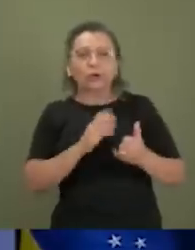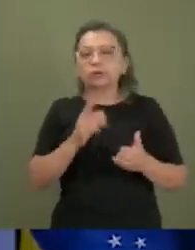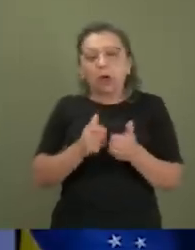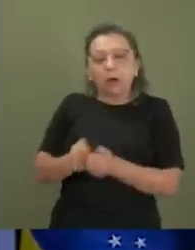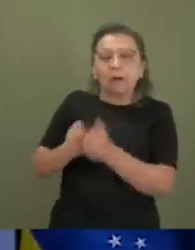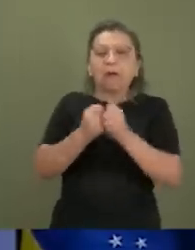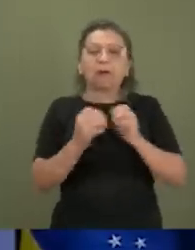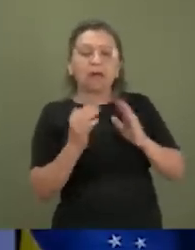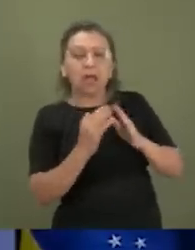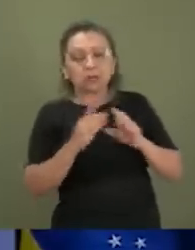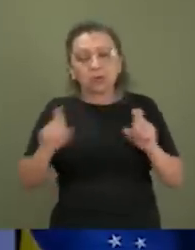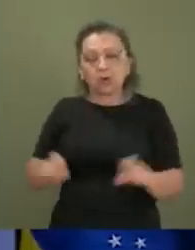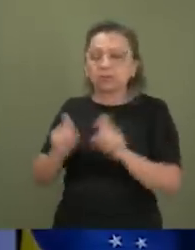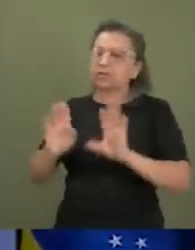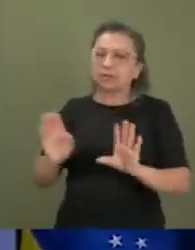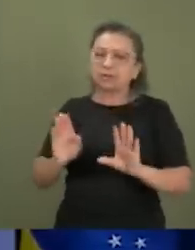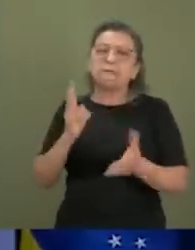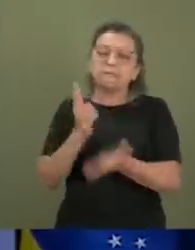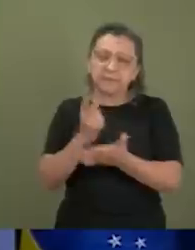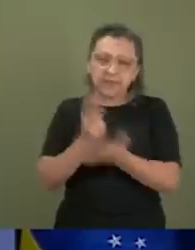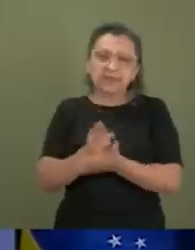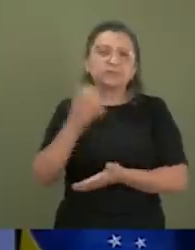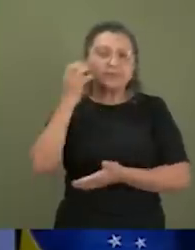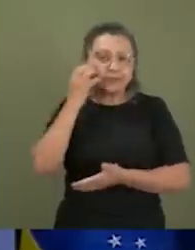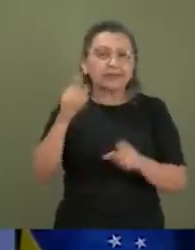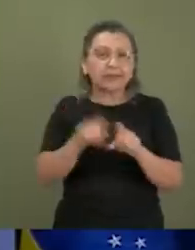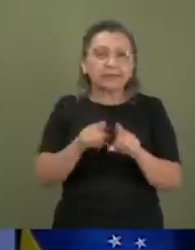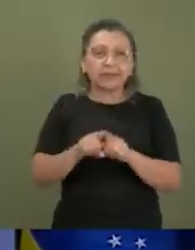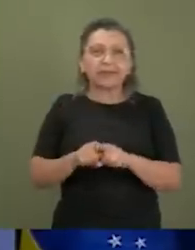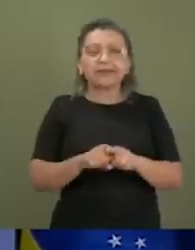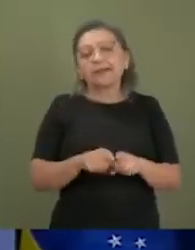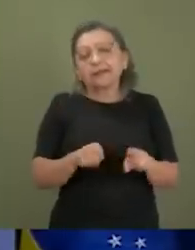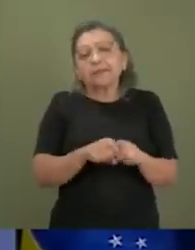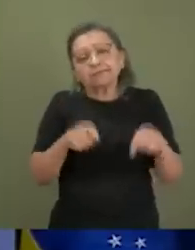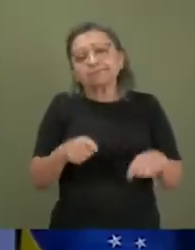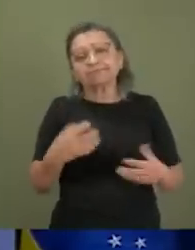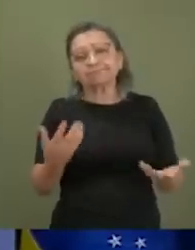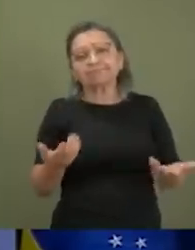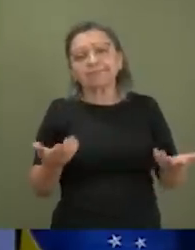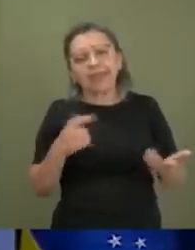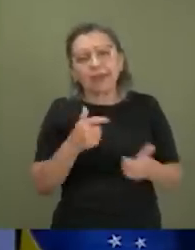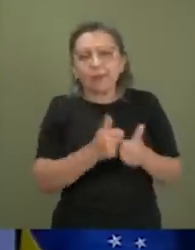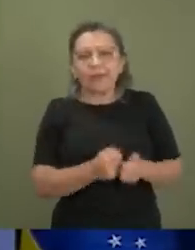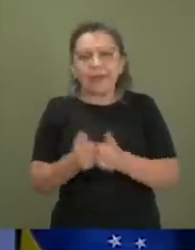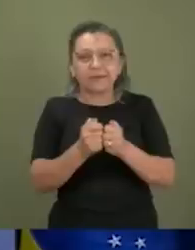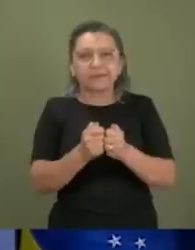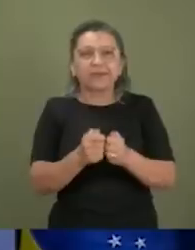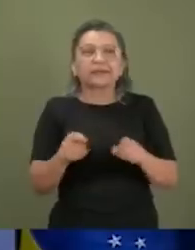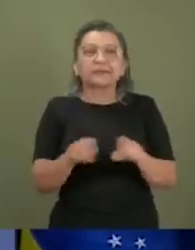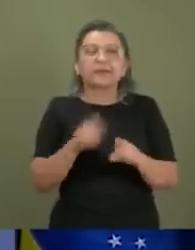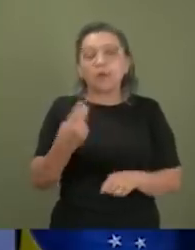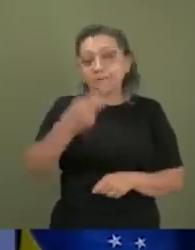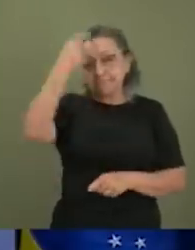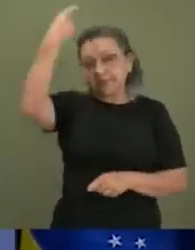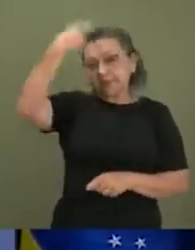console ou no computador. O mesmo jogo de celular, um jogador casual, também, de certa maneira, é um gamer. De certa maneira, é uma